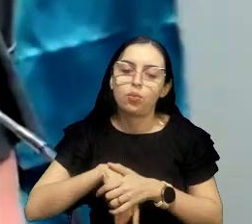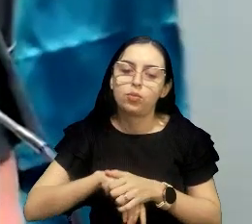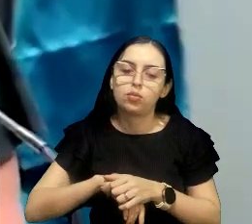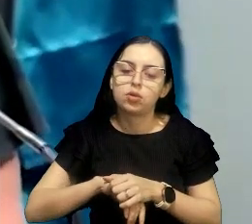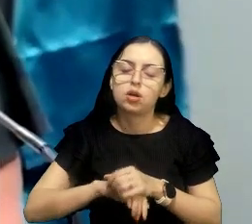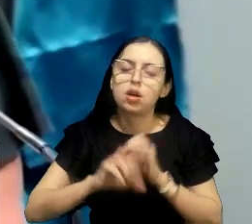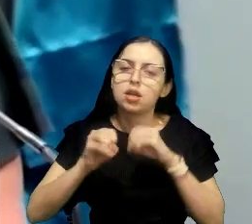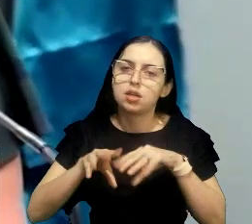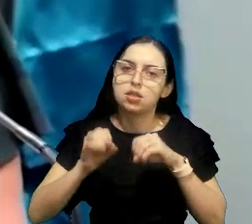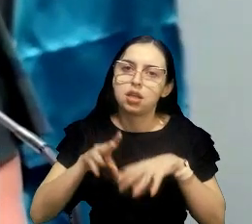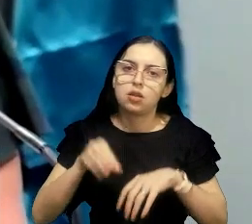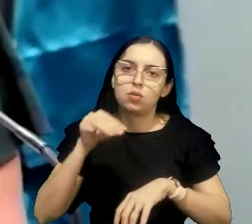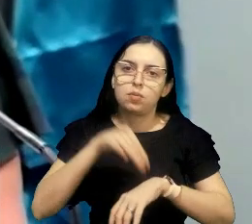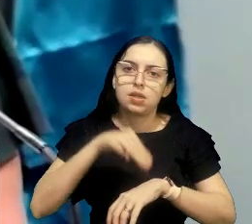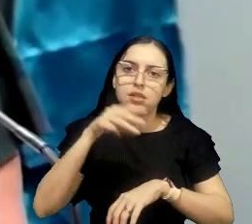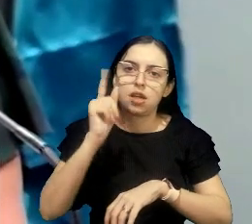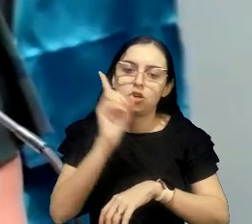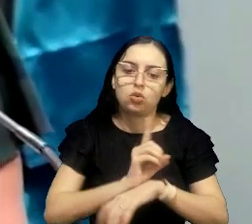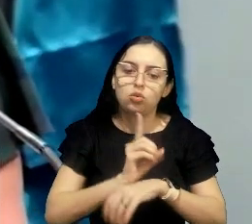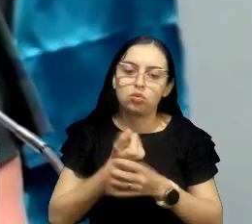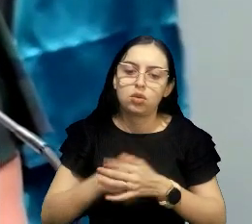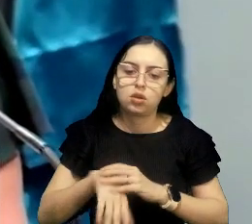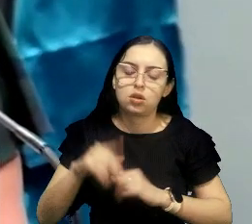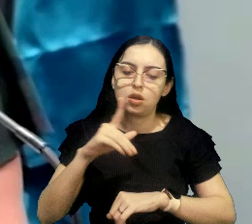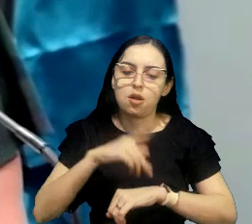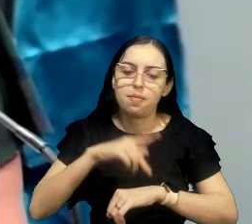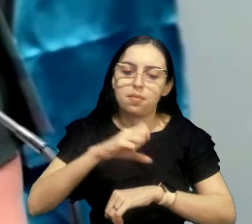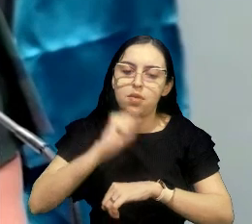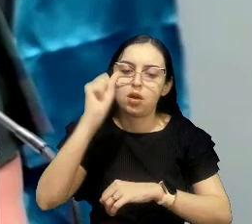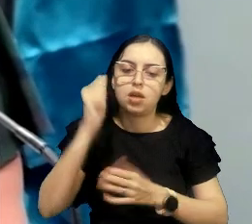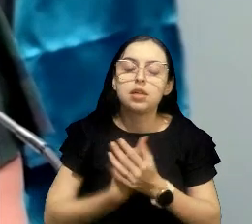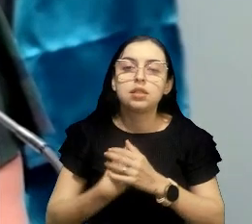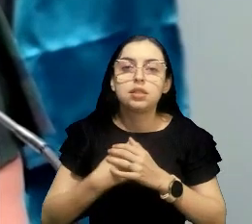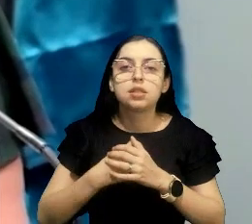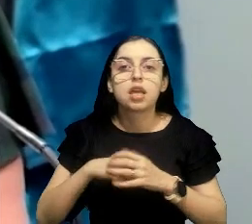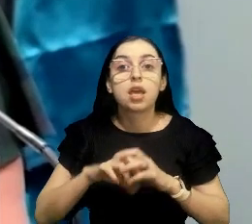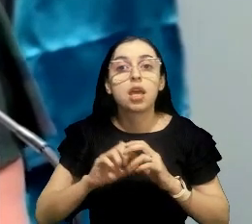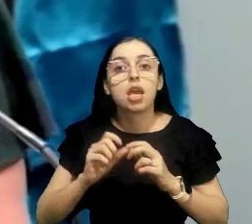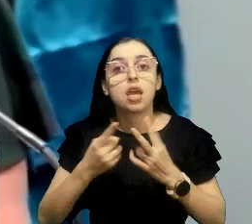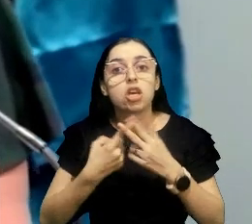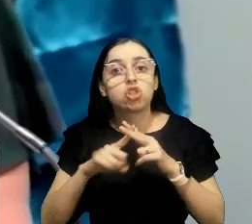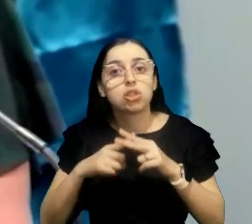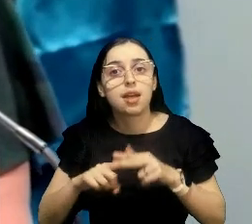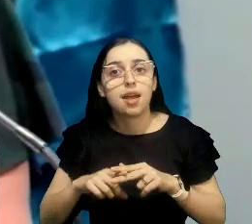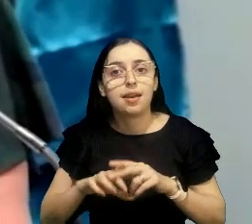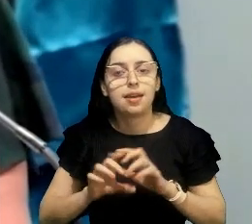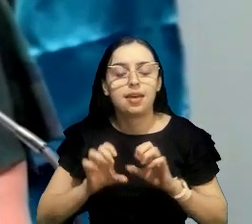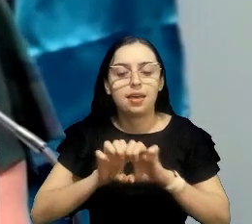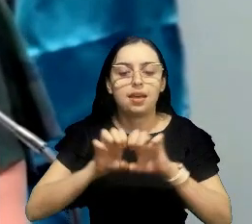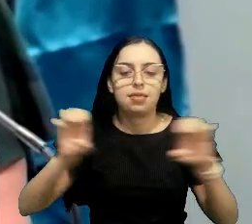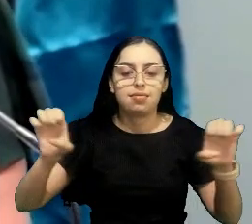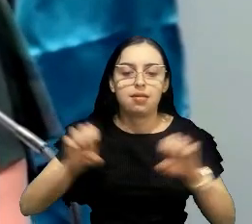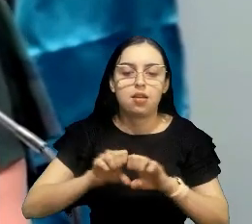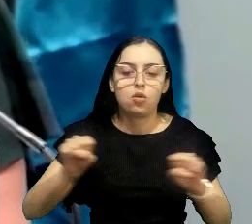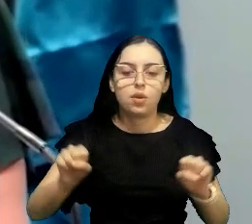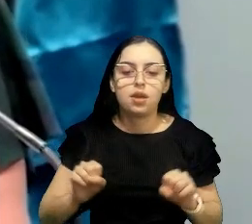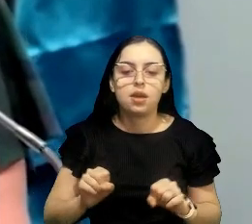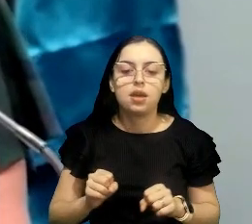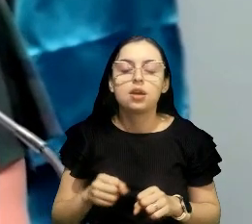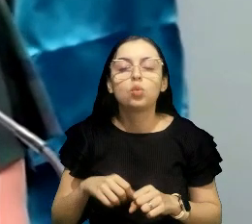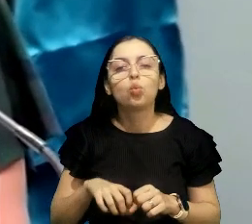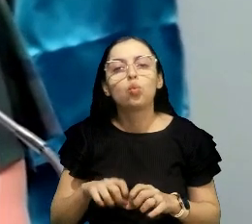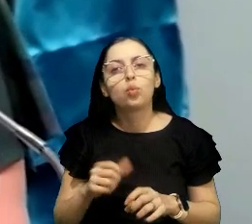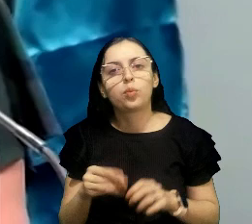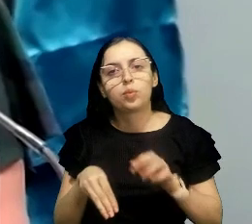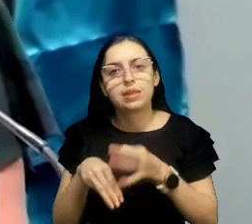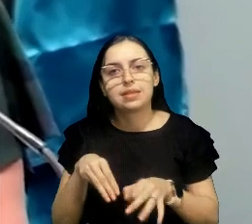mestrado e doutorado do Programa de Pós-Graduação de Engenharia Hidráulica e Saneamento. Foi assessor técnico do Ministério Público do Estado